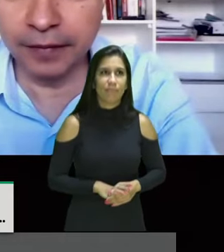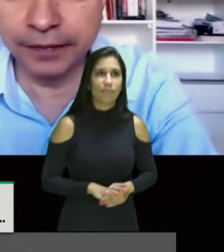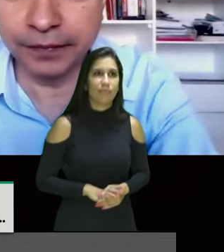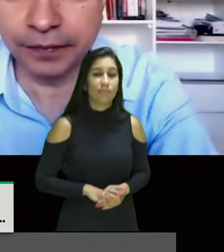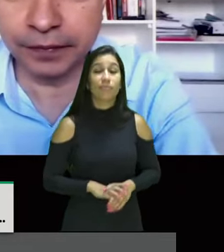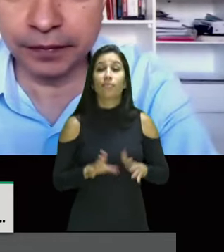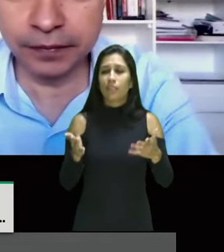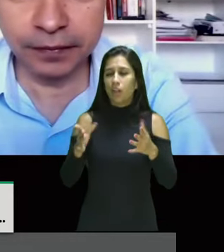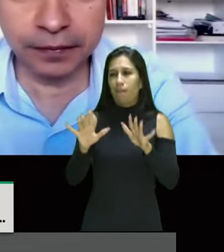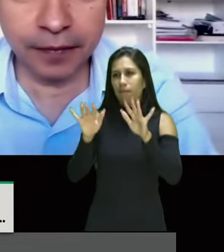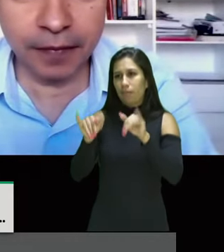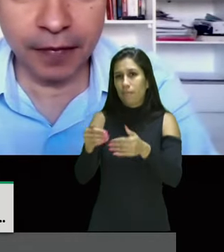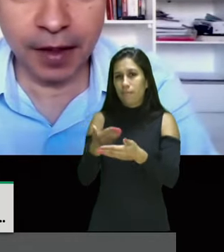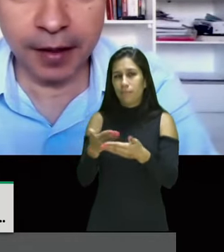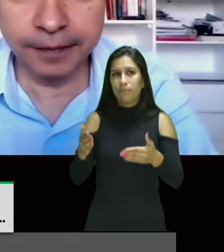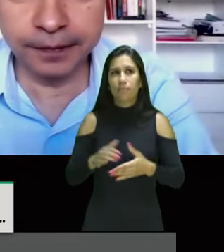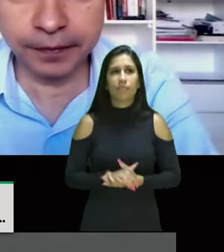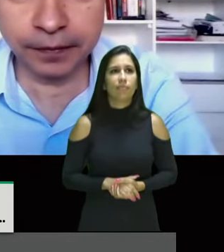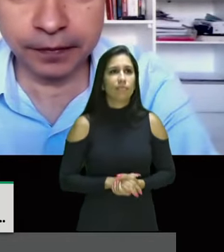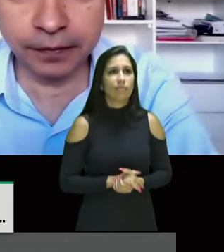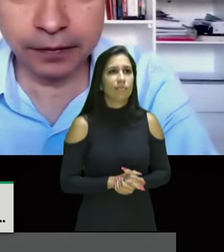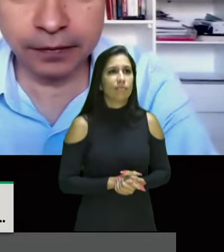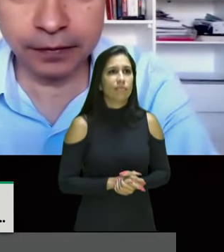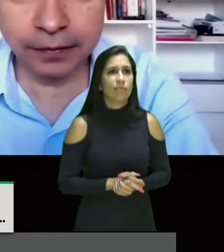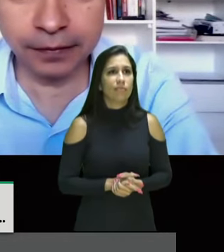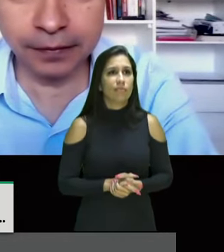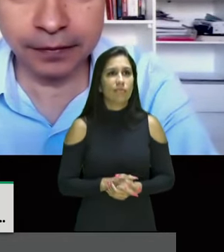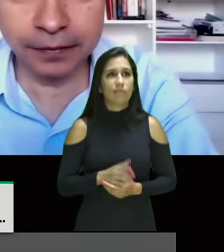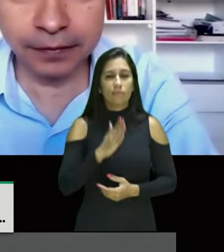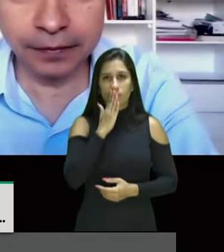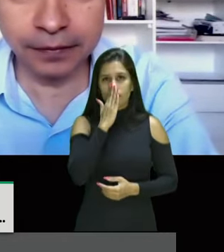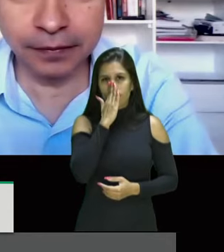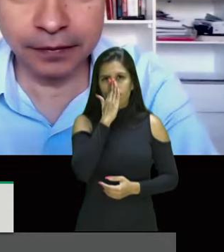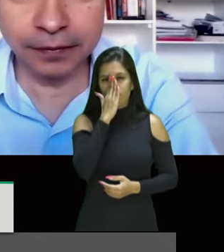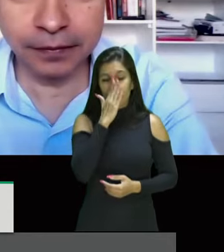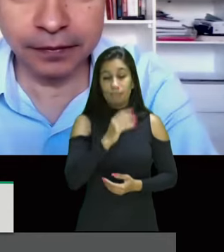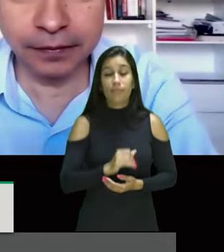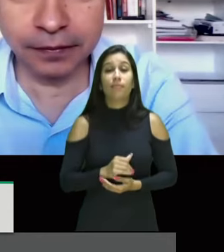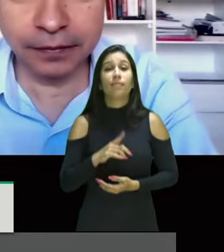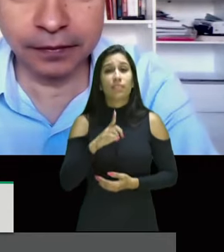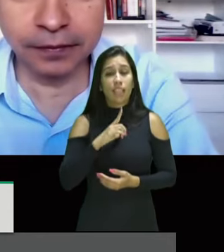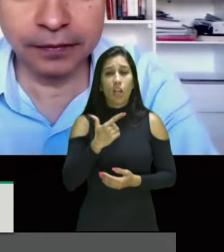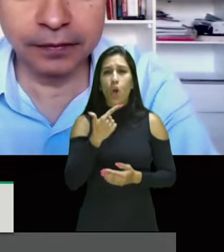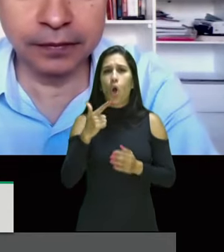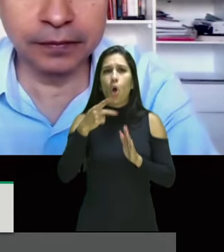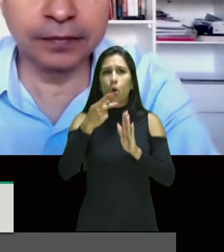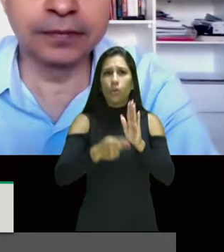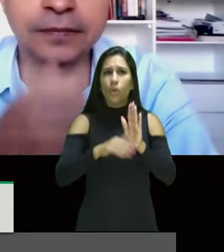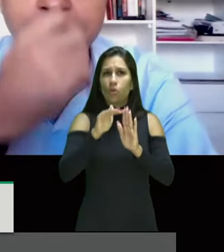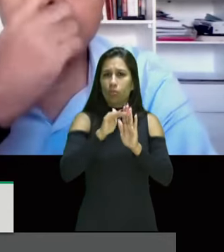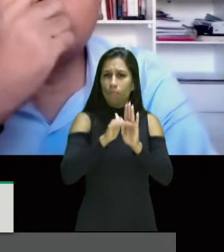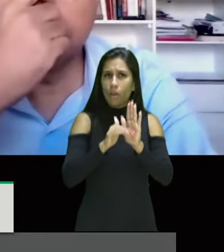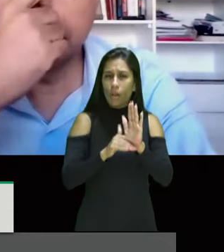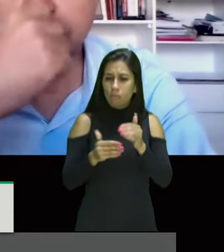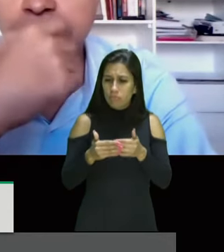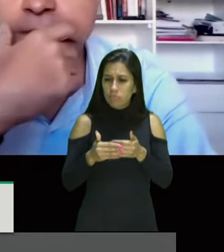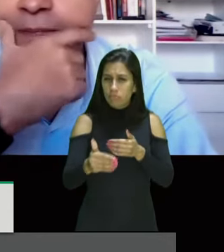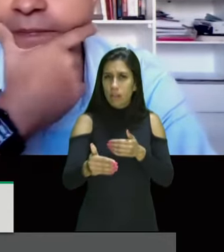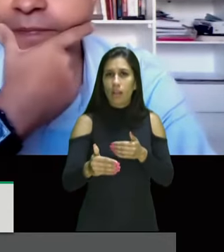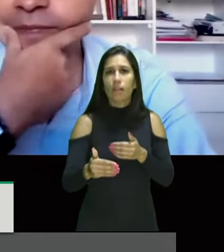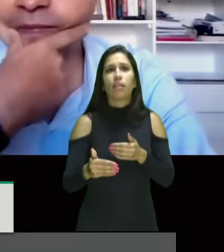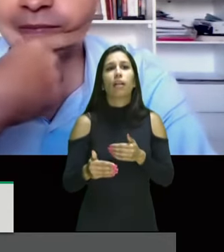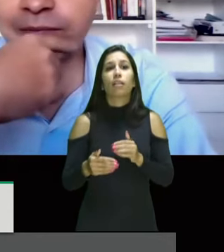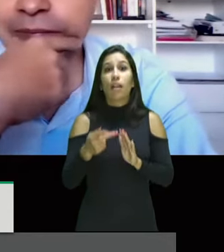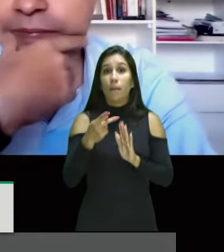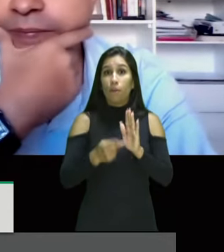fazendo o fechamento. Fechando aqui, nós estamos em inúmeros outros projetos, como o Projeto em Frente Brasil, projeto